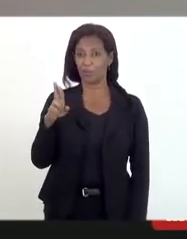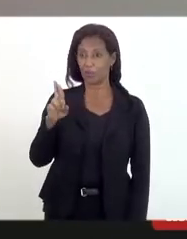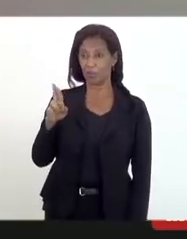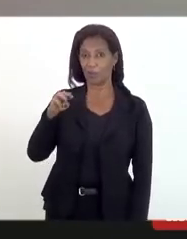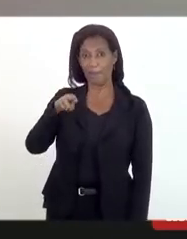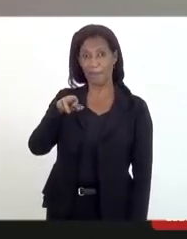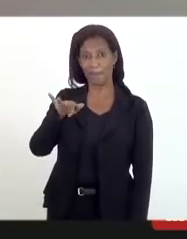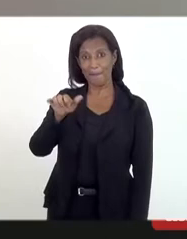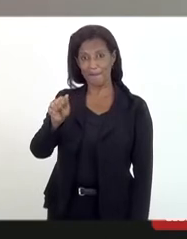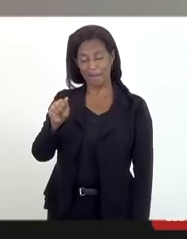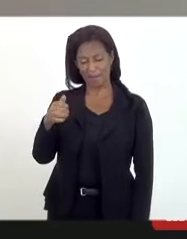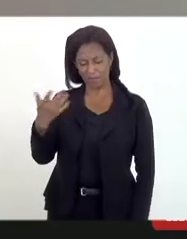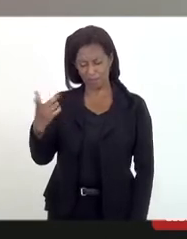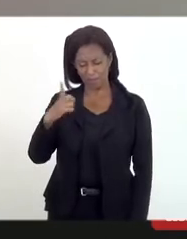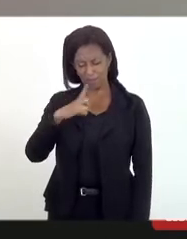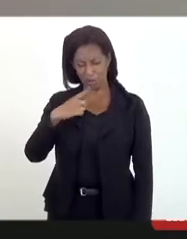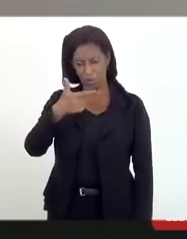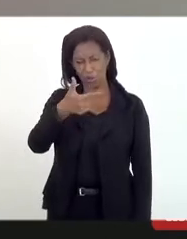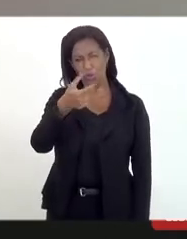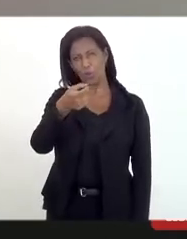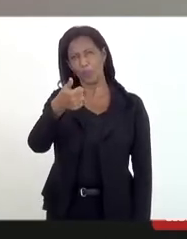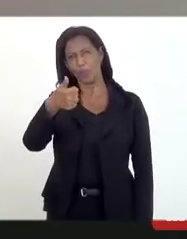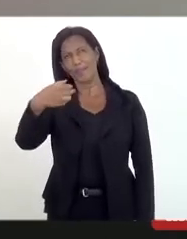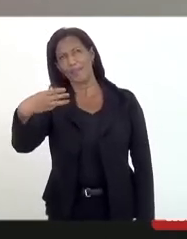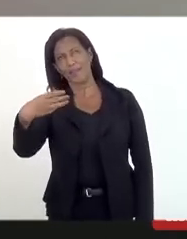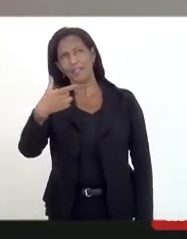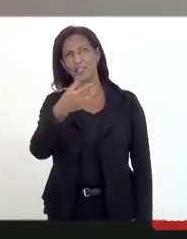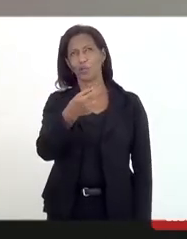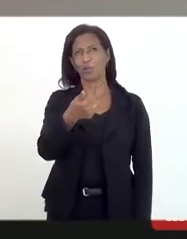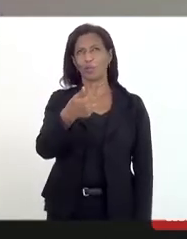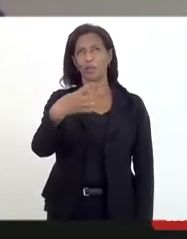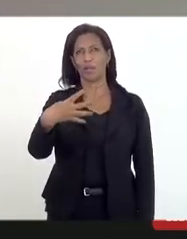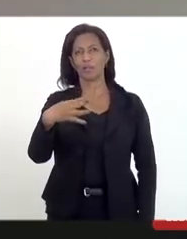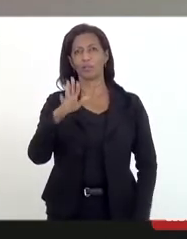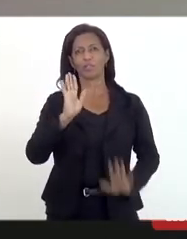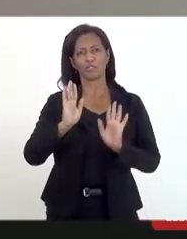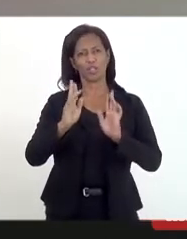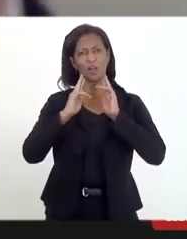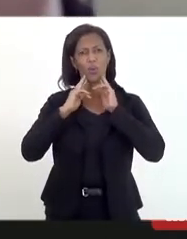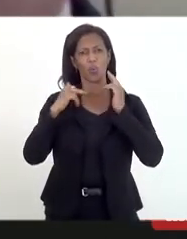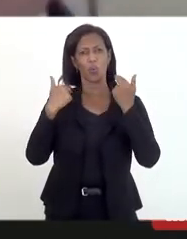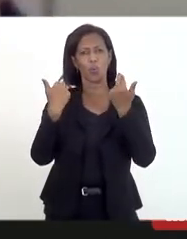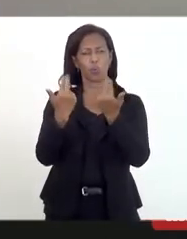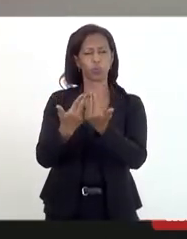eu estive, se não me engano, em 2013, 2014, numa audiência por nós